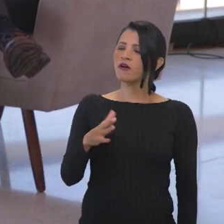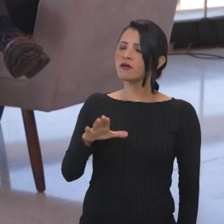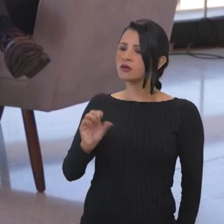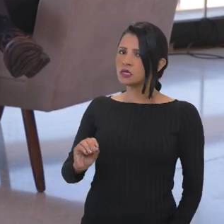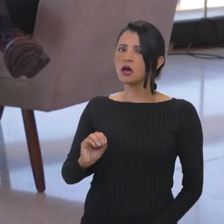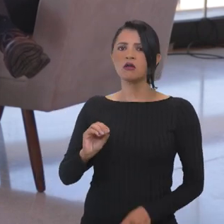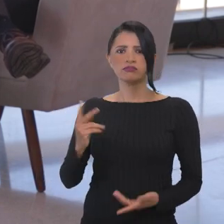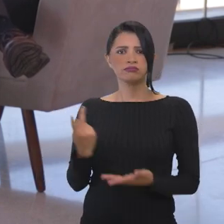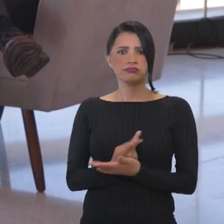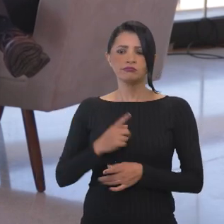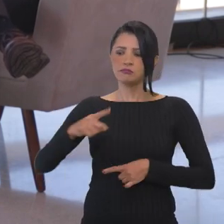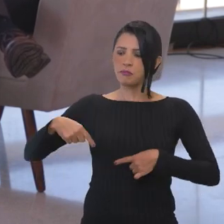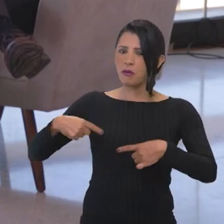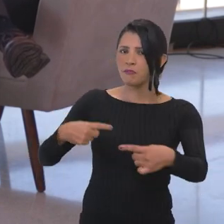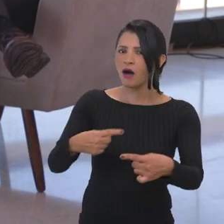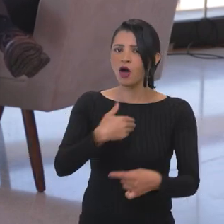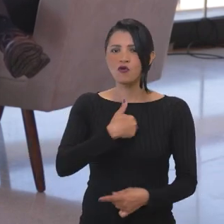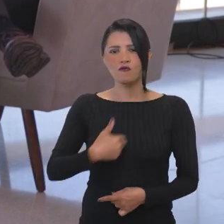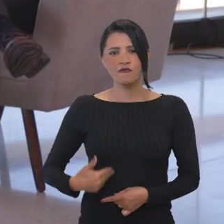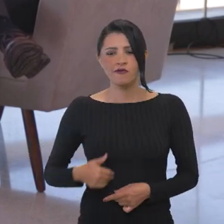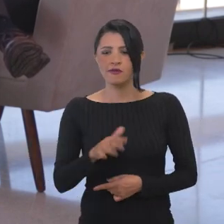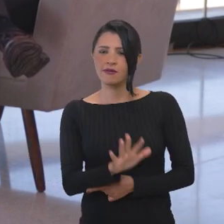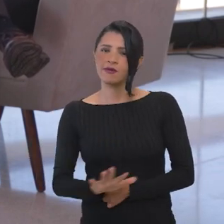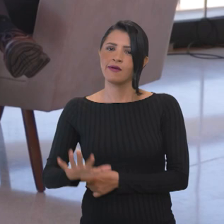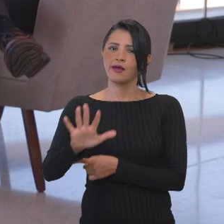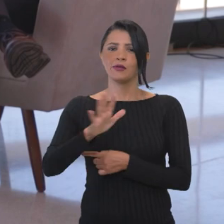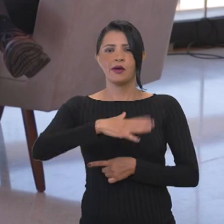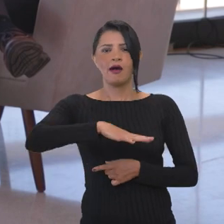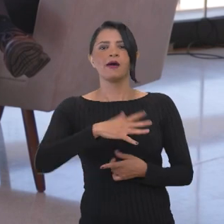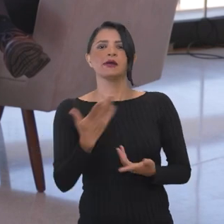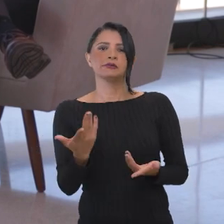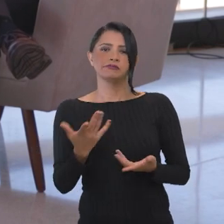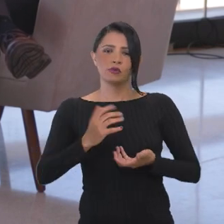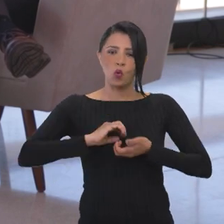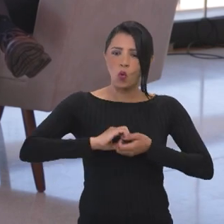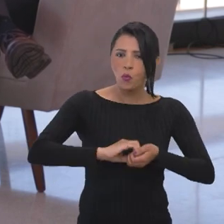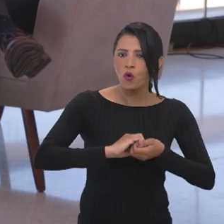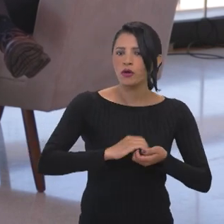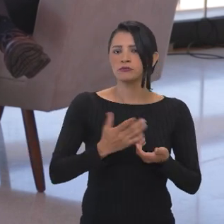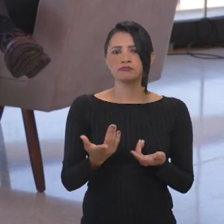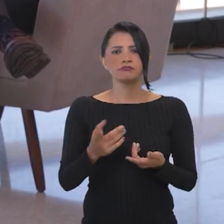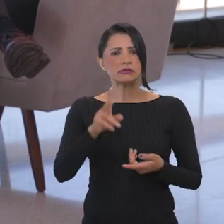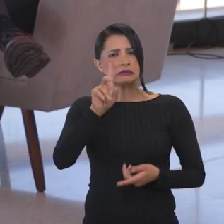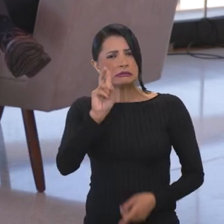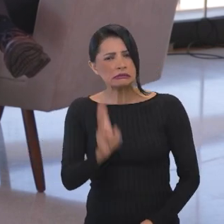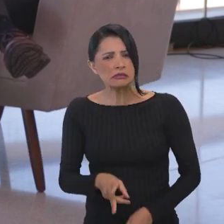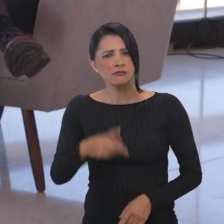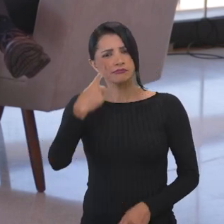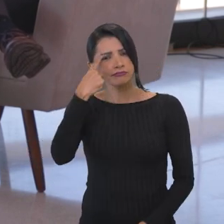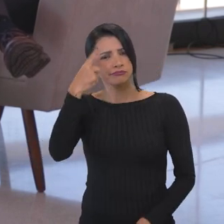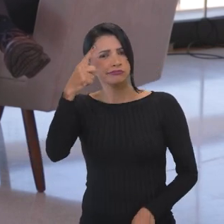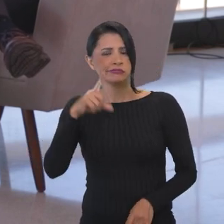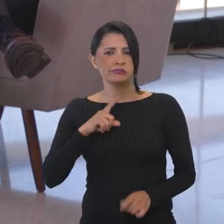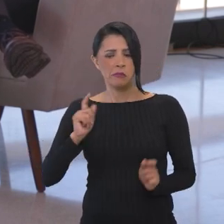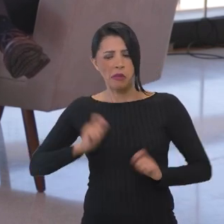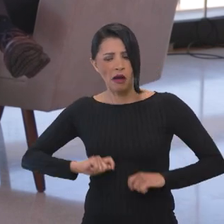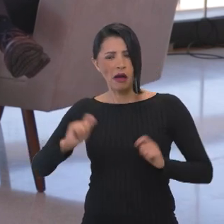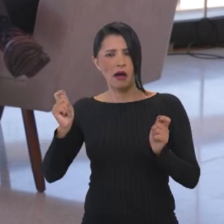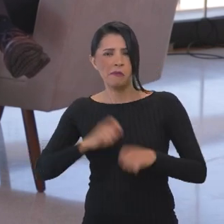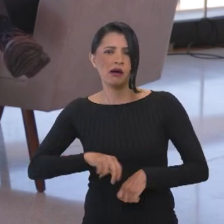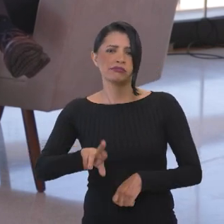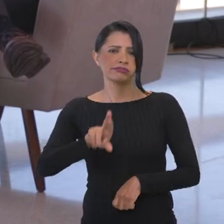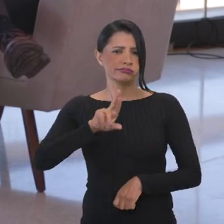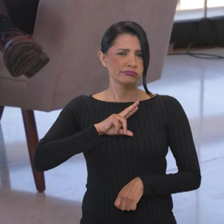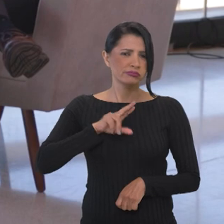questão que perpassa governos nacionais, perpassa o mundo corporativo. Sempre com essa ideia de potencializar